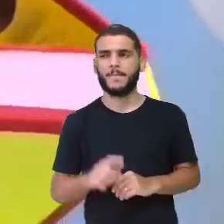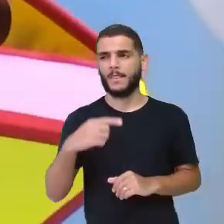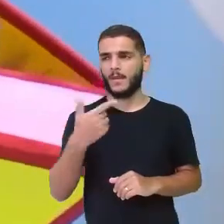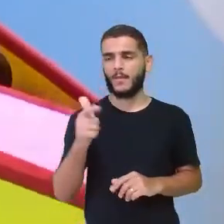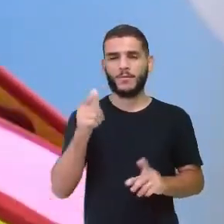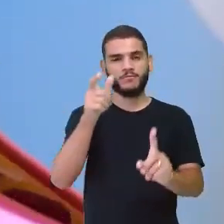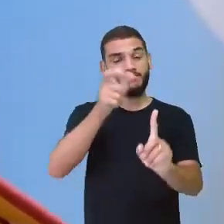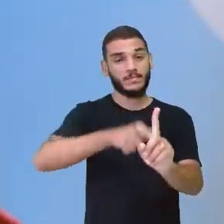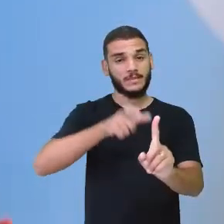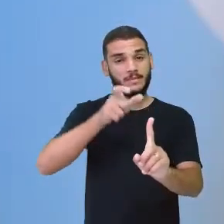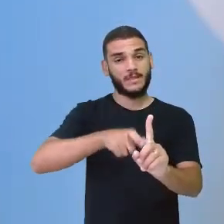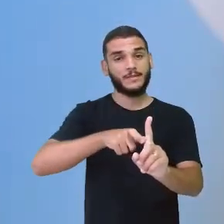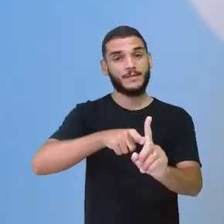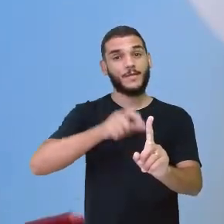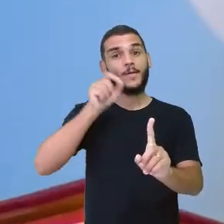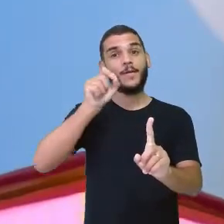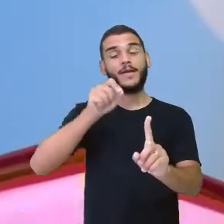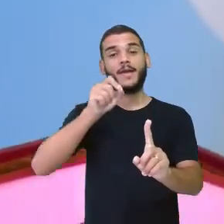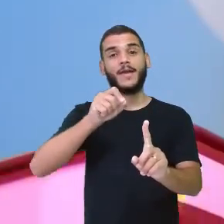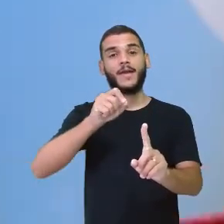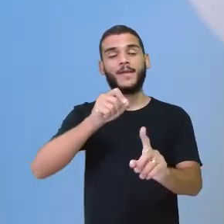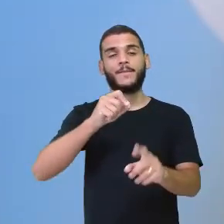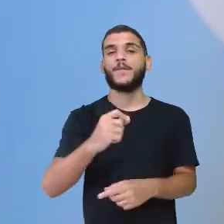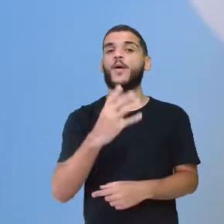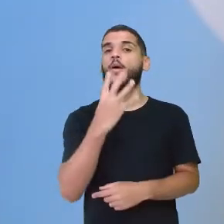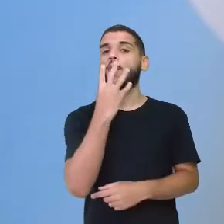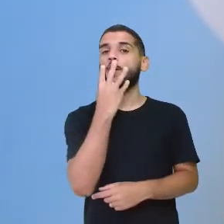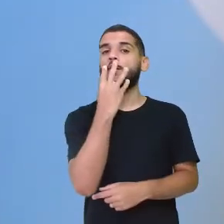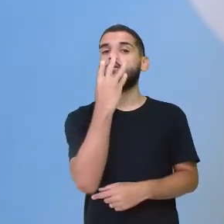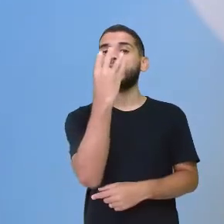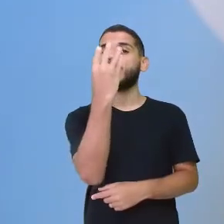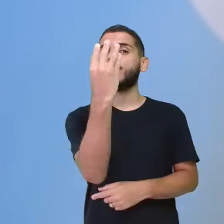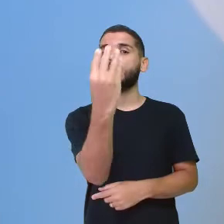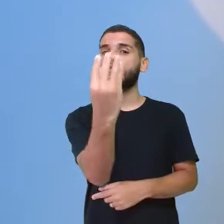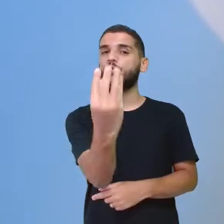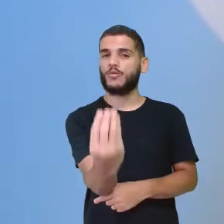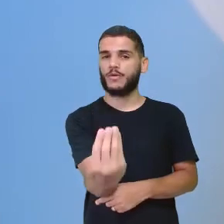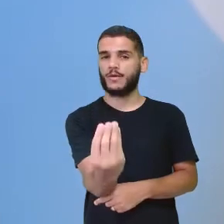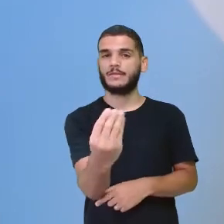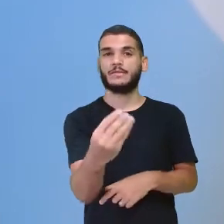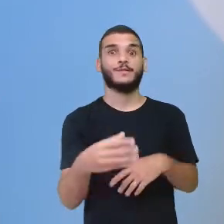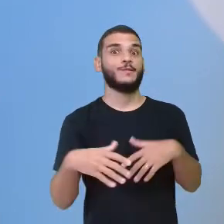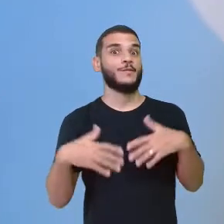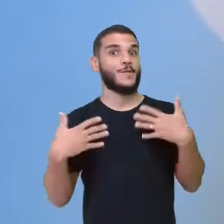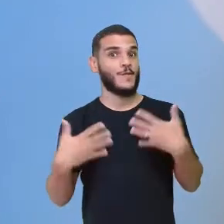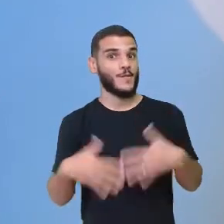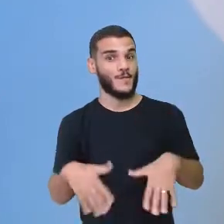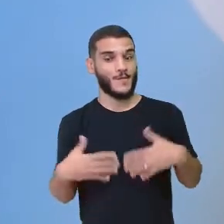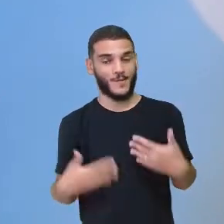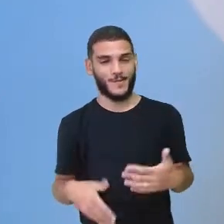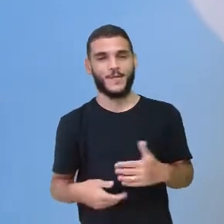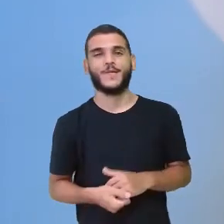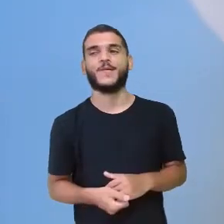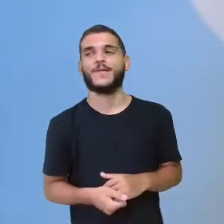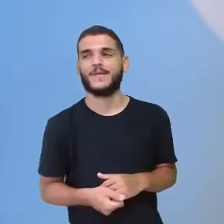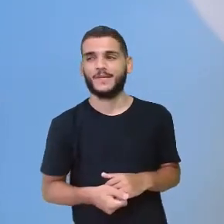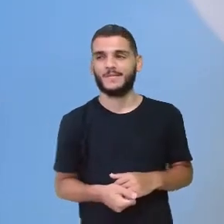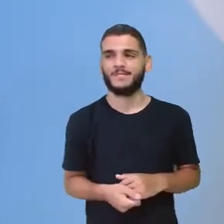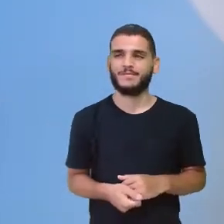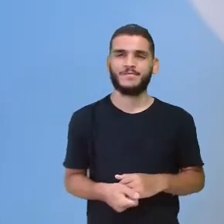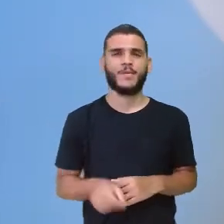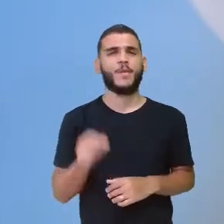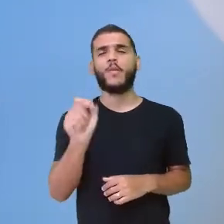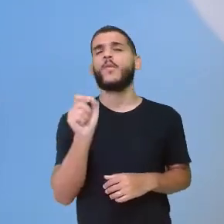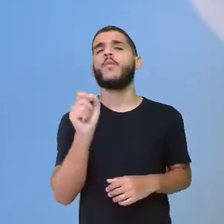Olha aqui quem é. Ui! Quem é esse? Um tucano. Um tucano. Eita, o que